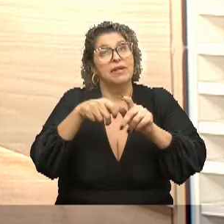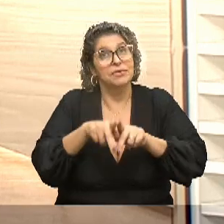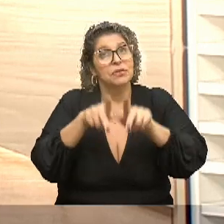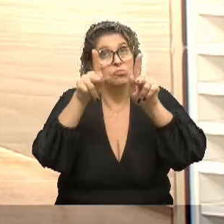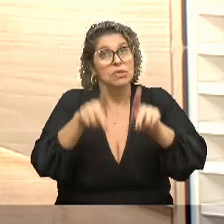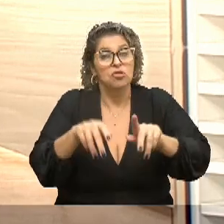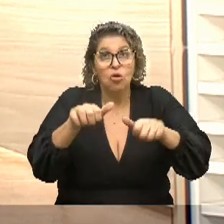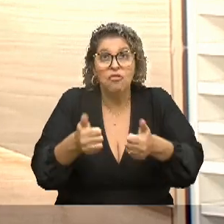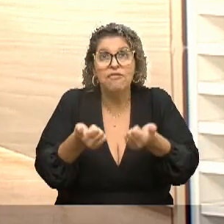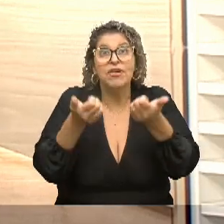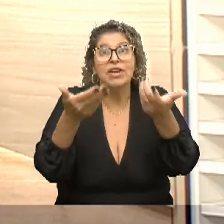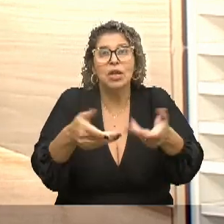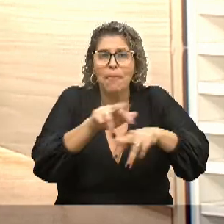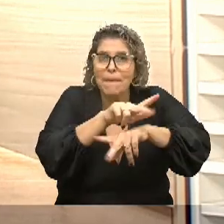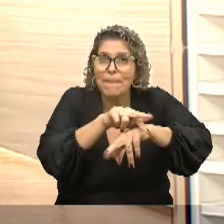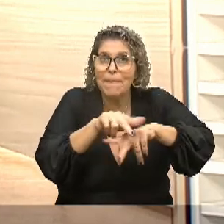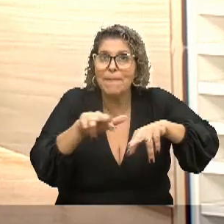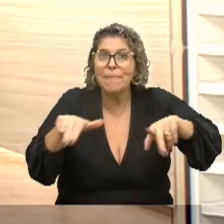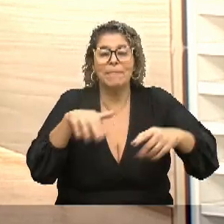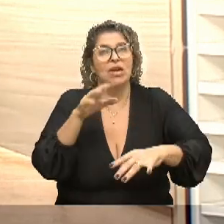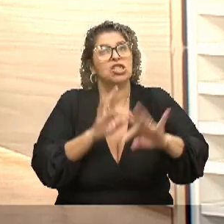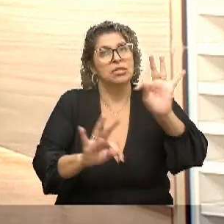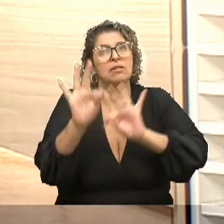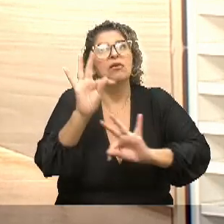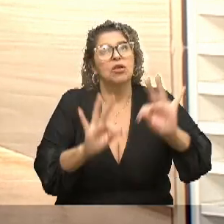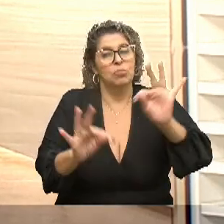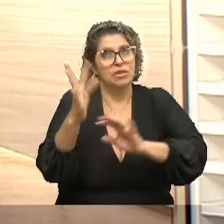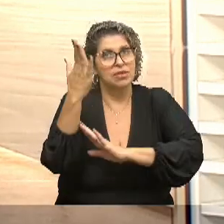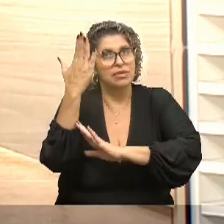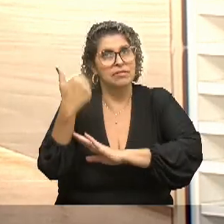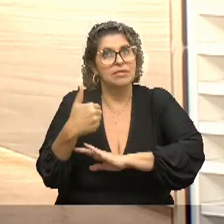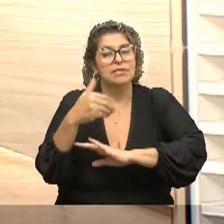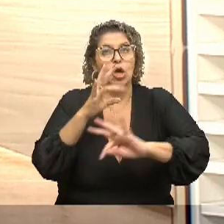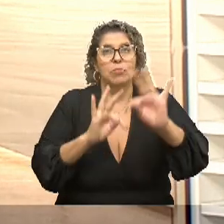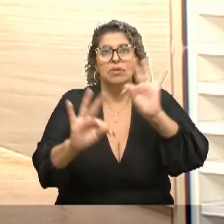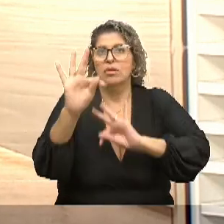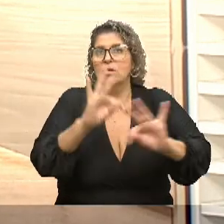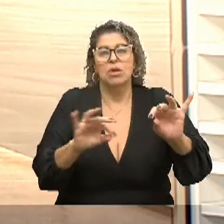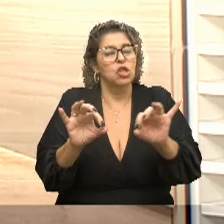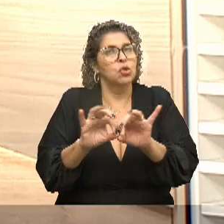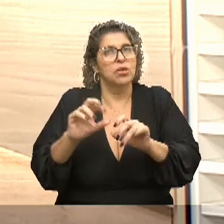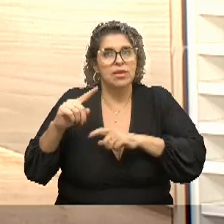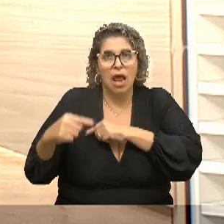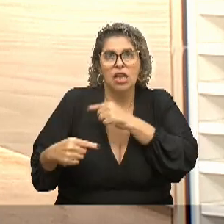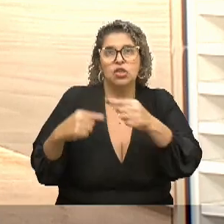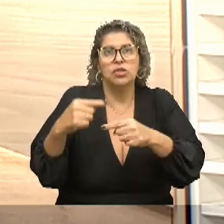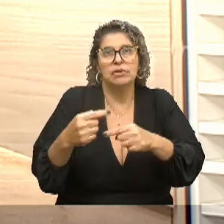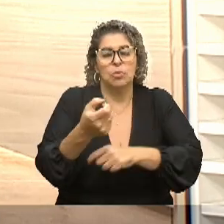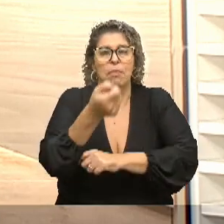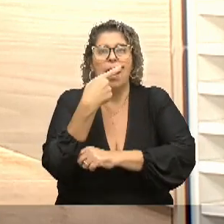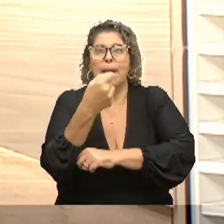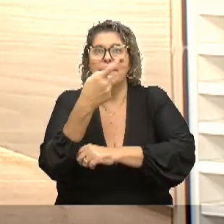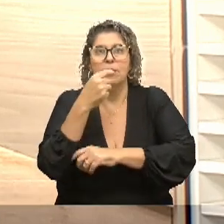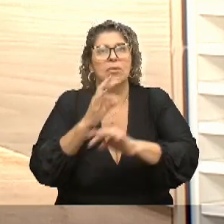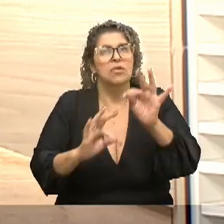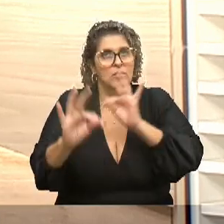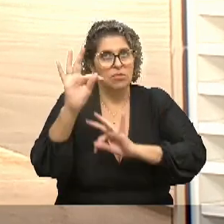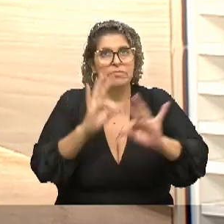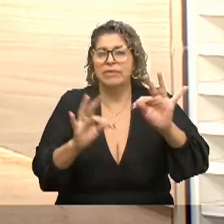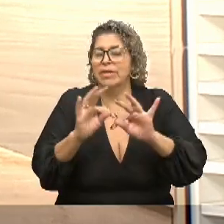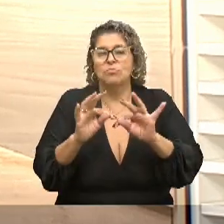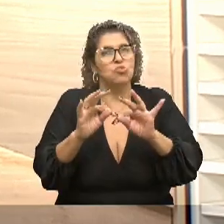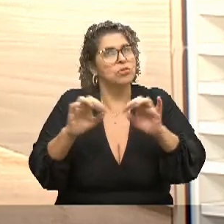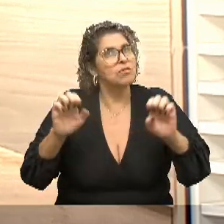E que ofereça uma multiplicidade de tratamentos. Porque a gente sabe que o tratamento tradicional medicamentoso e com terapias poucas e